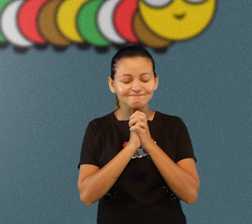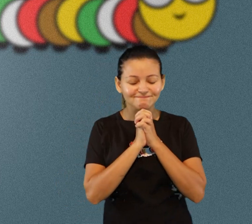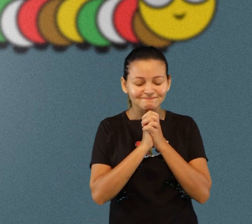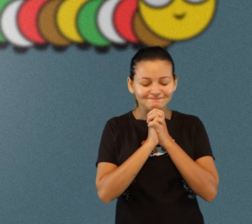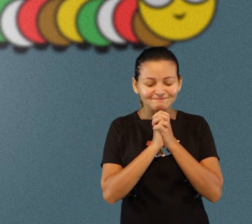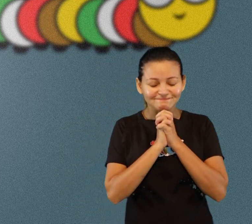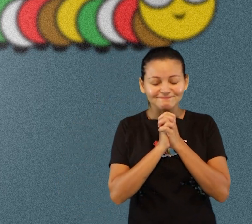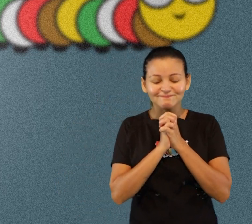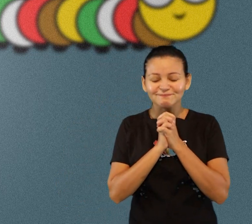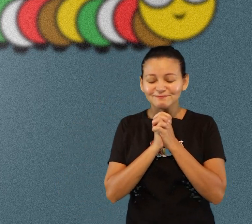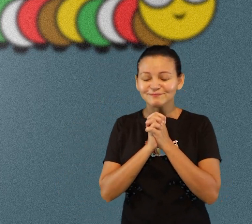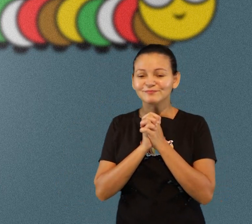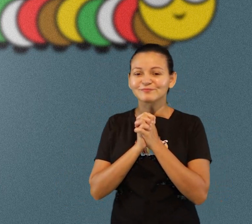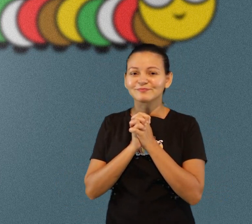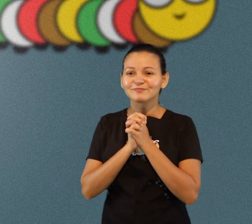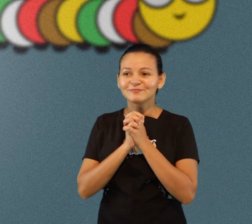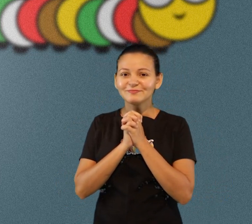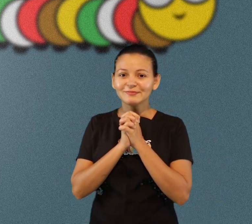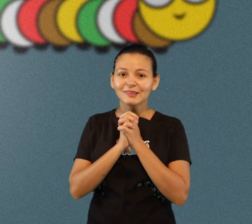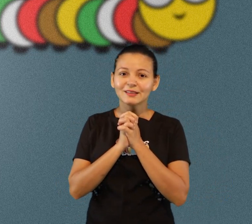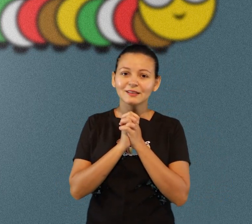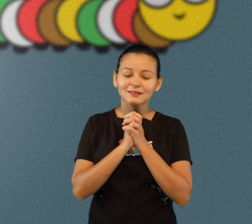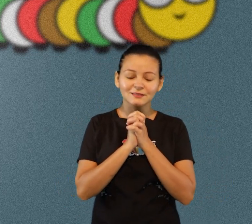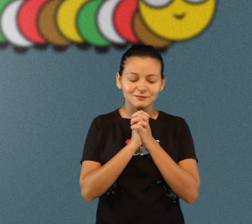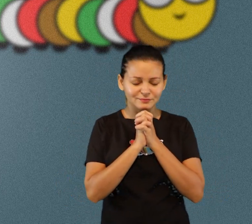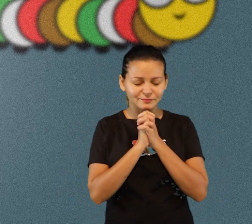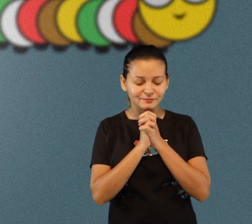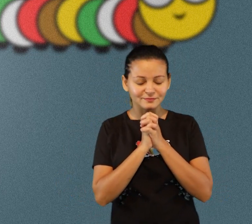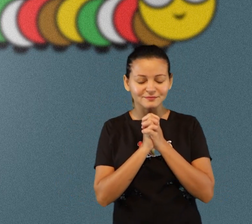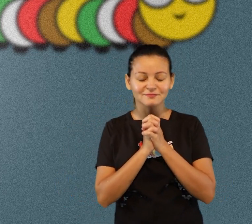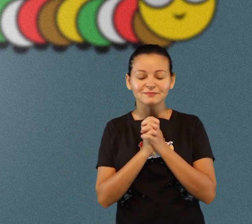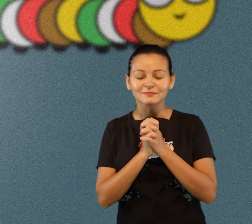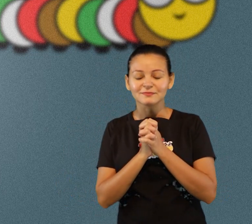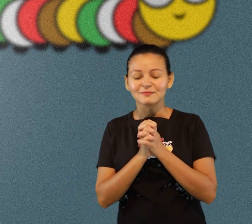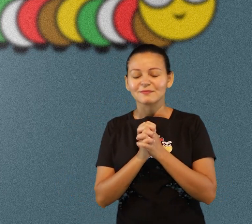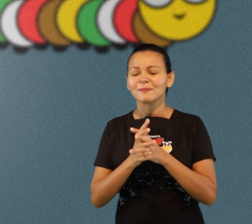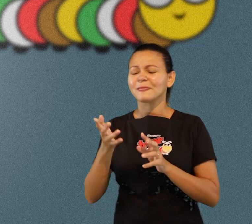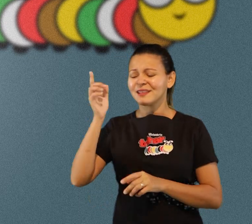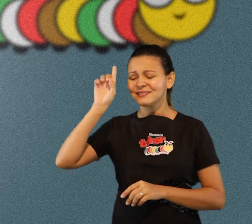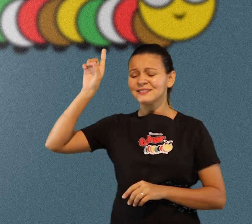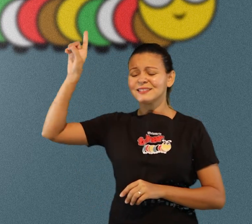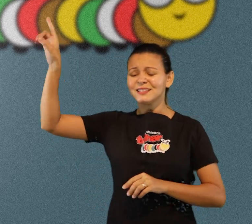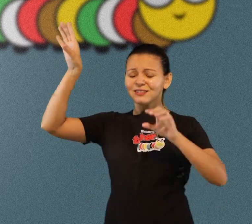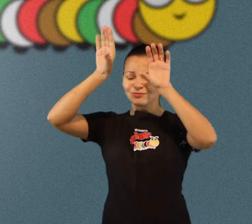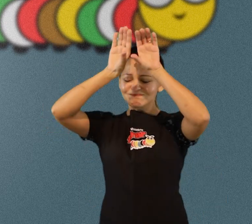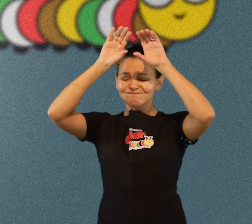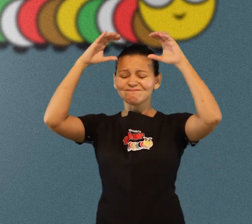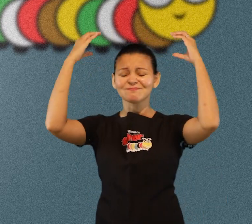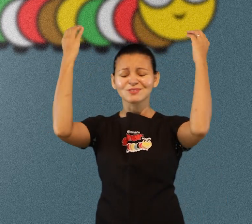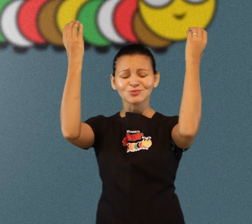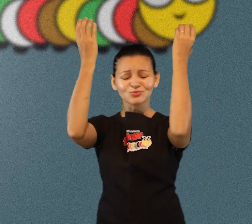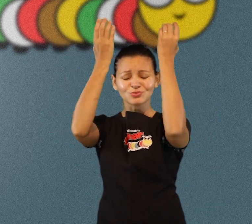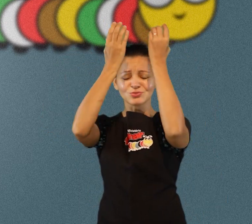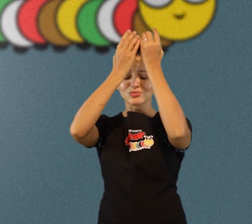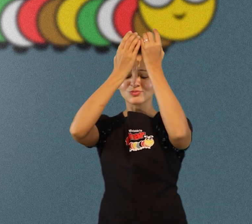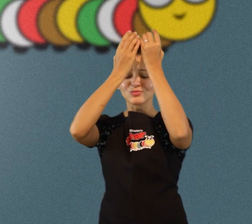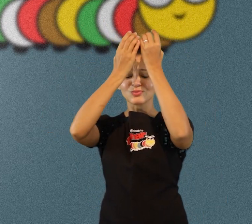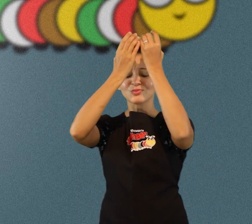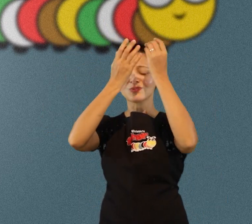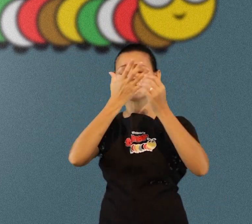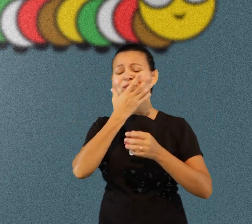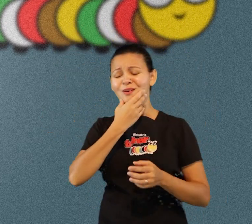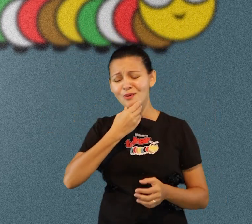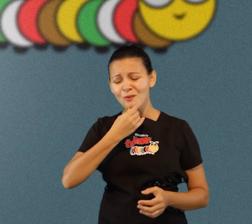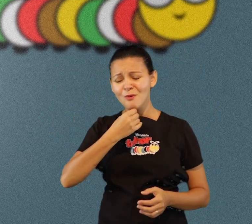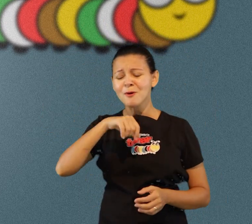dedinhos se puder junto os seus pezinhos e vamos orar ao Senhor Pai nosso